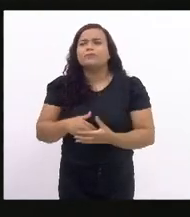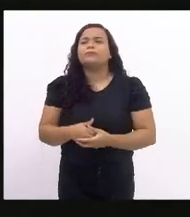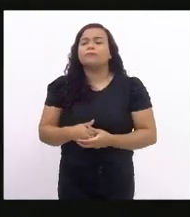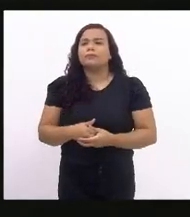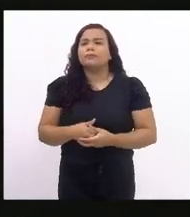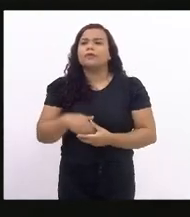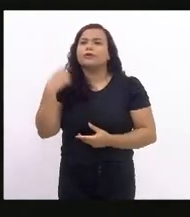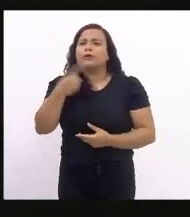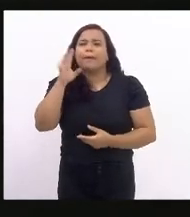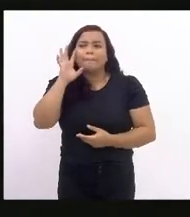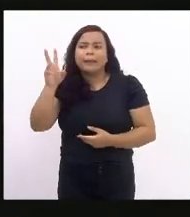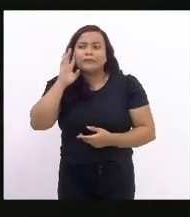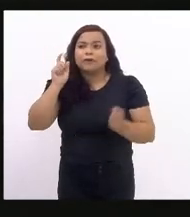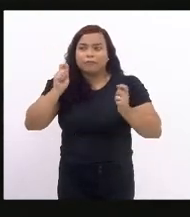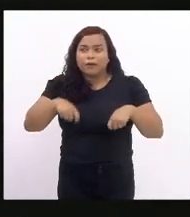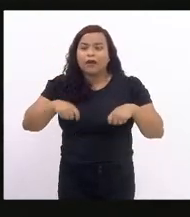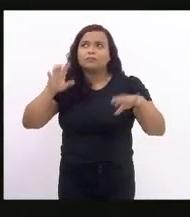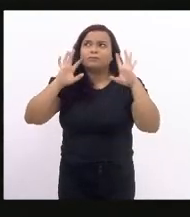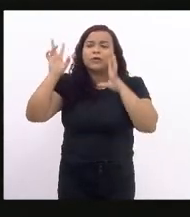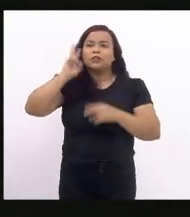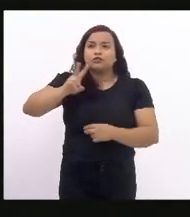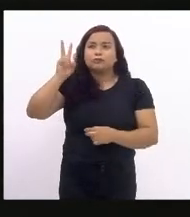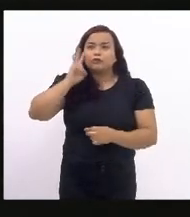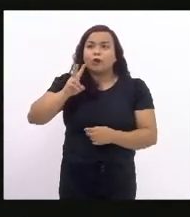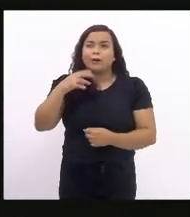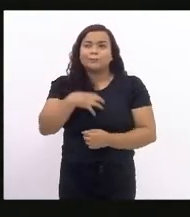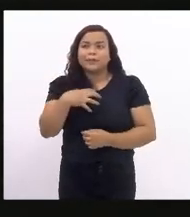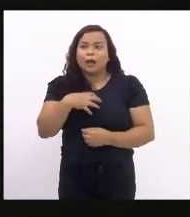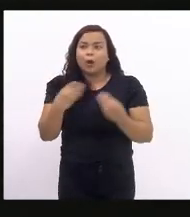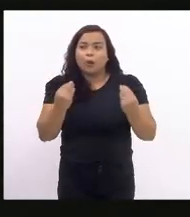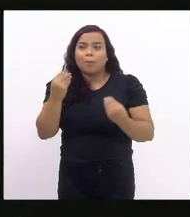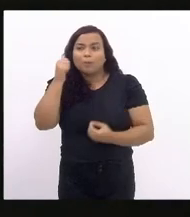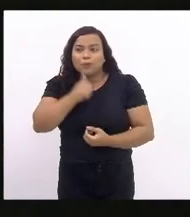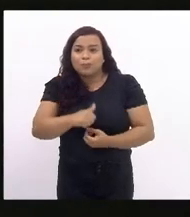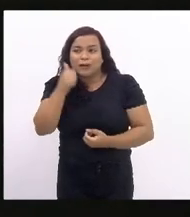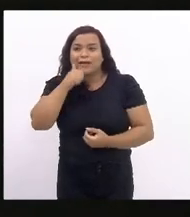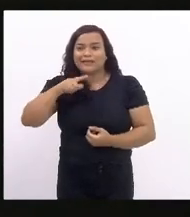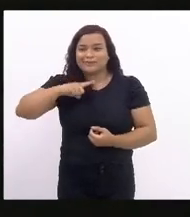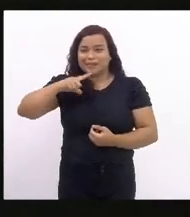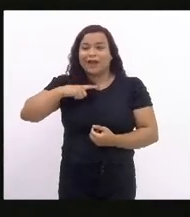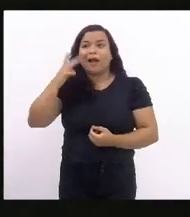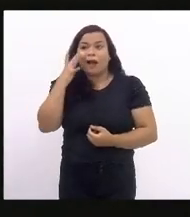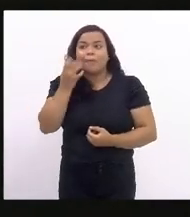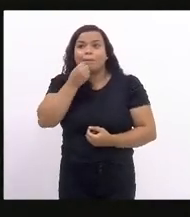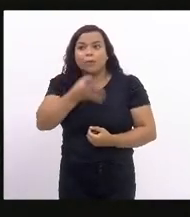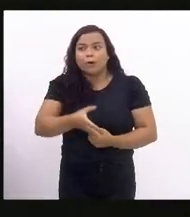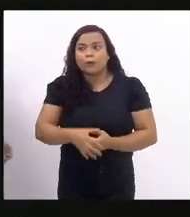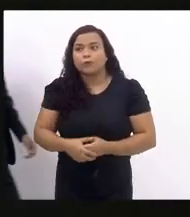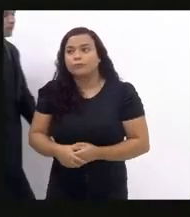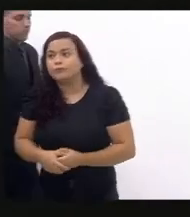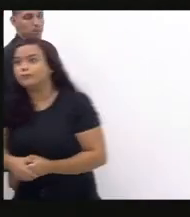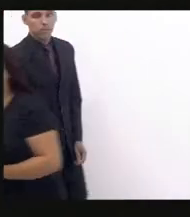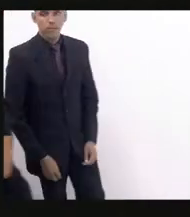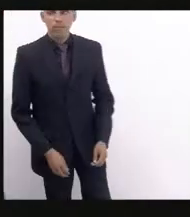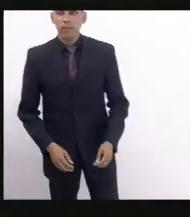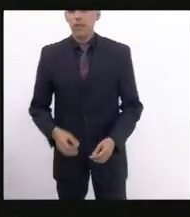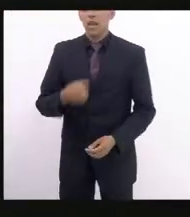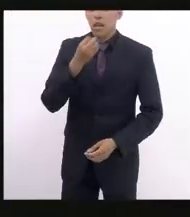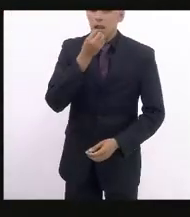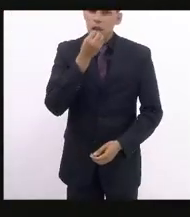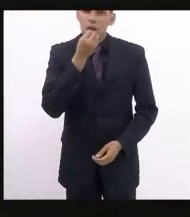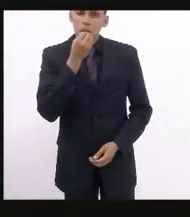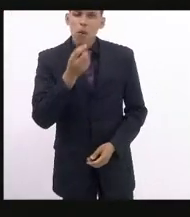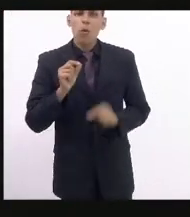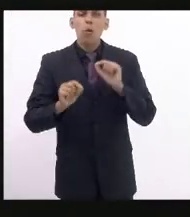que fazem a narrativa das condições das mulheres, acho que seria bom trazer à tona uma